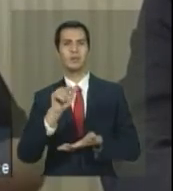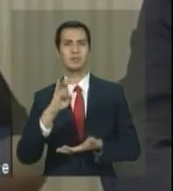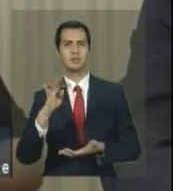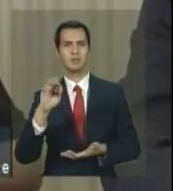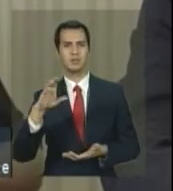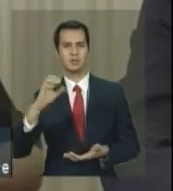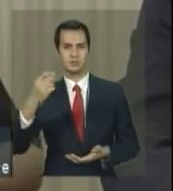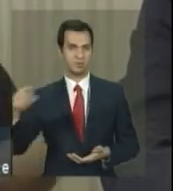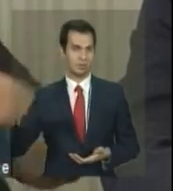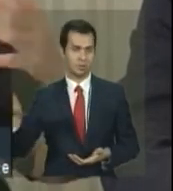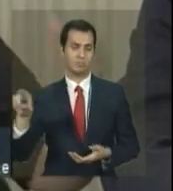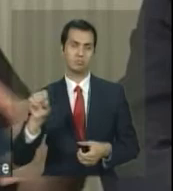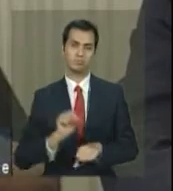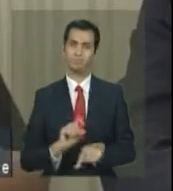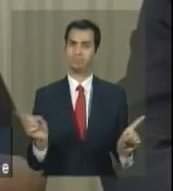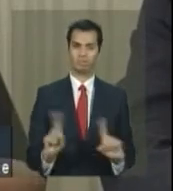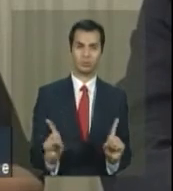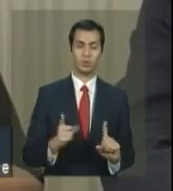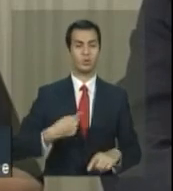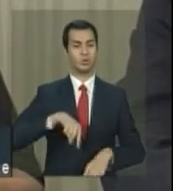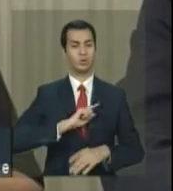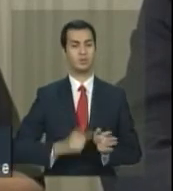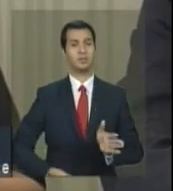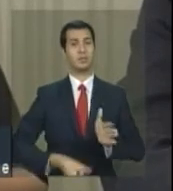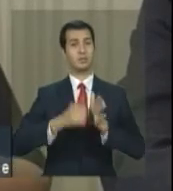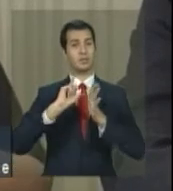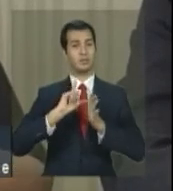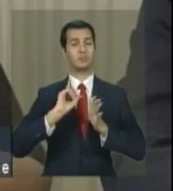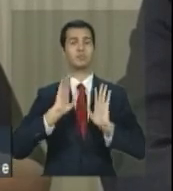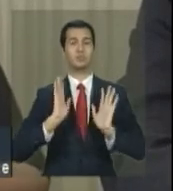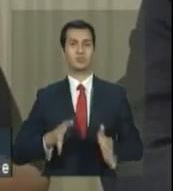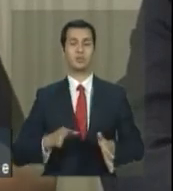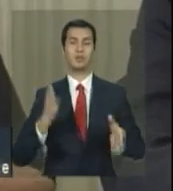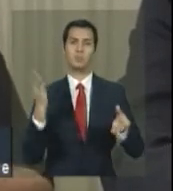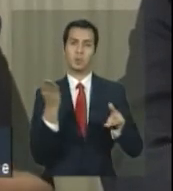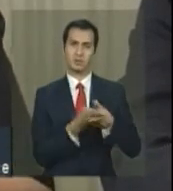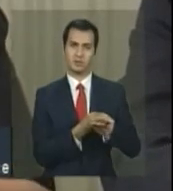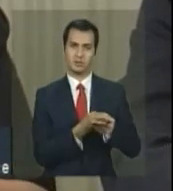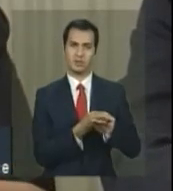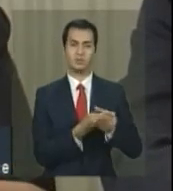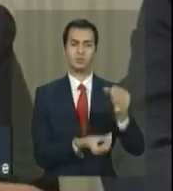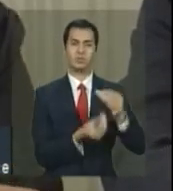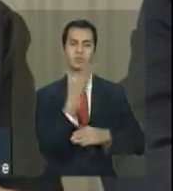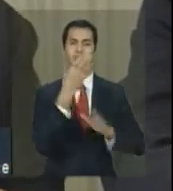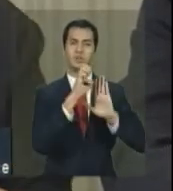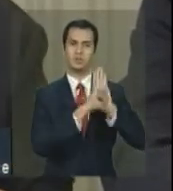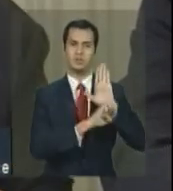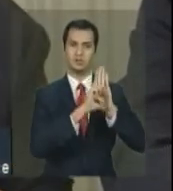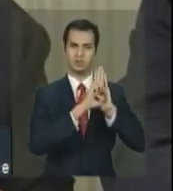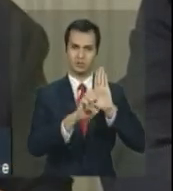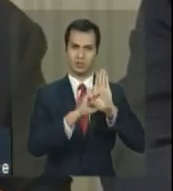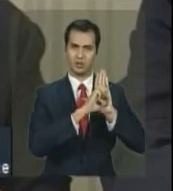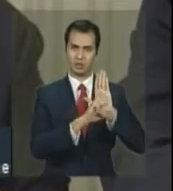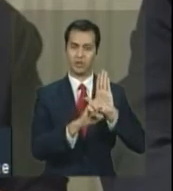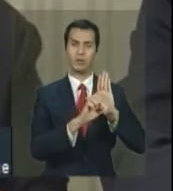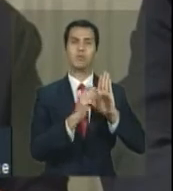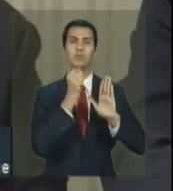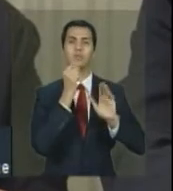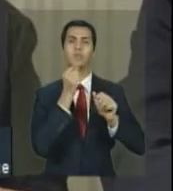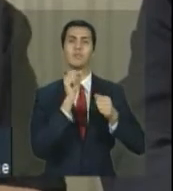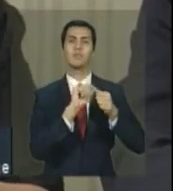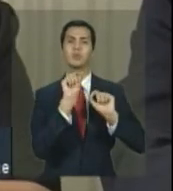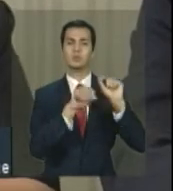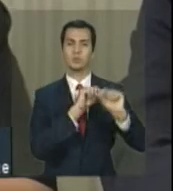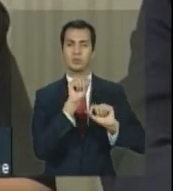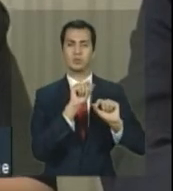A gente se antecipou, abriu um processo, abriu um edital, apontando os recursos